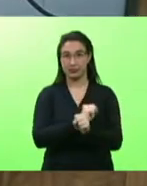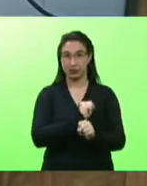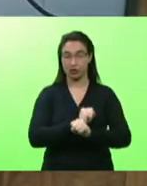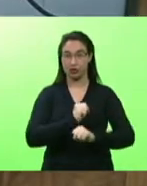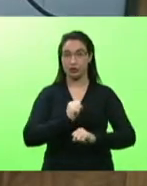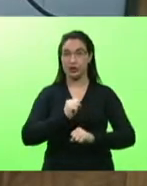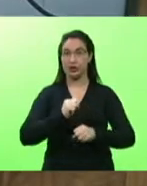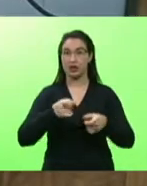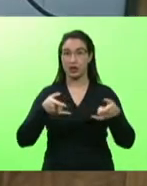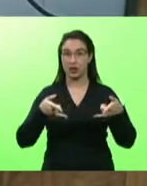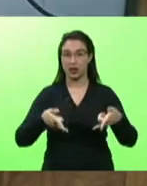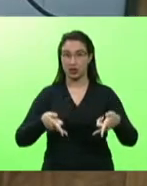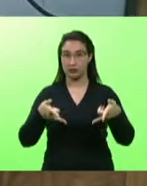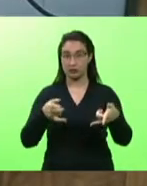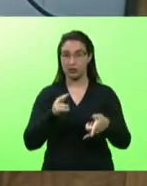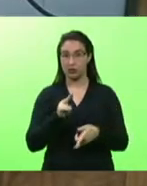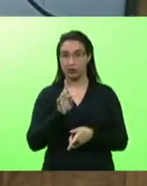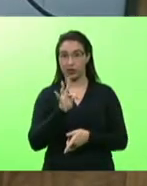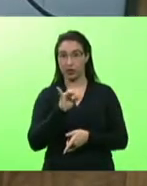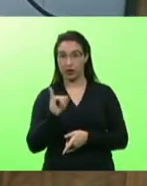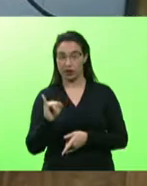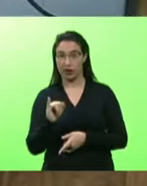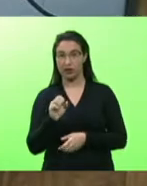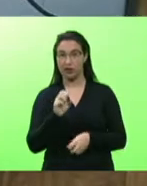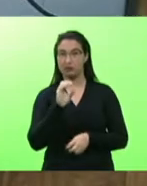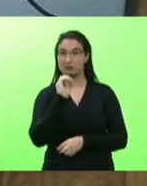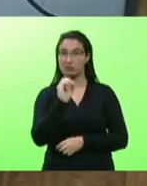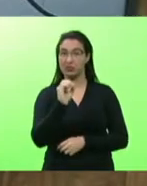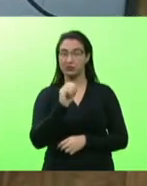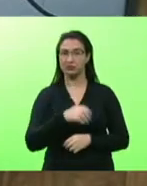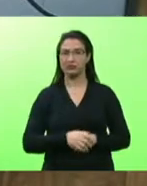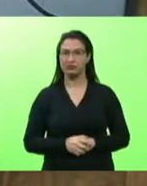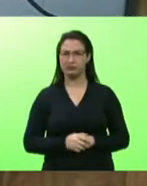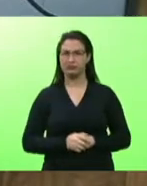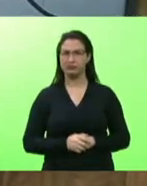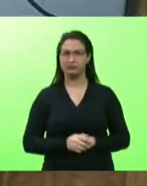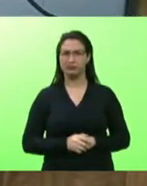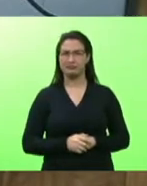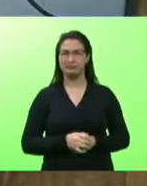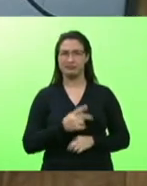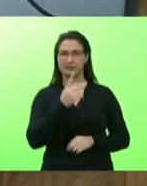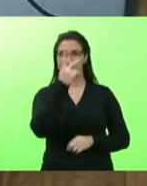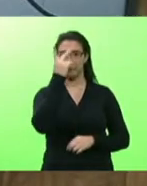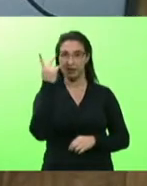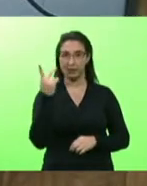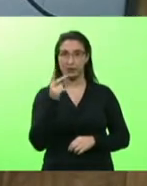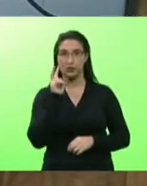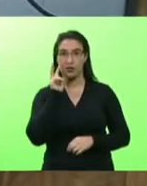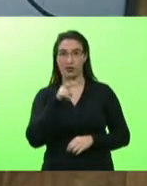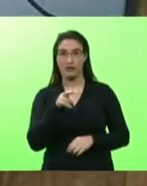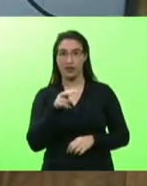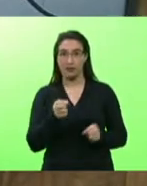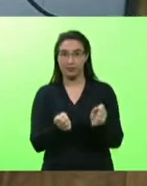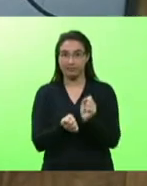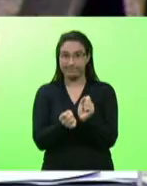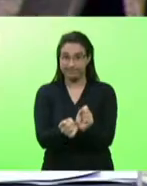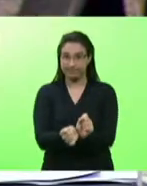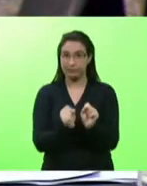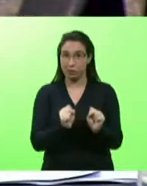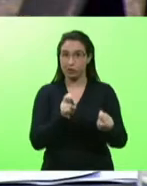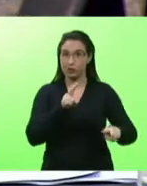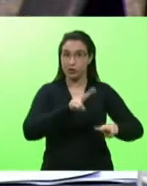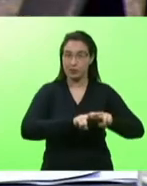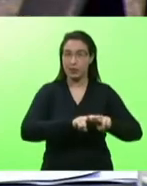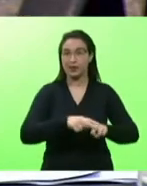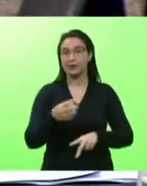fila. O que não faz o balançar de uma algema? O que não faz uma